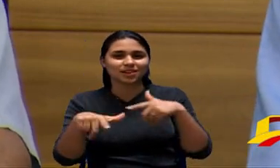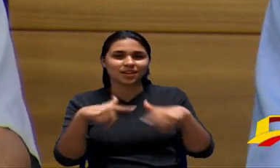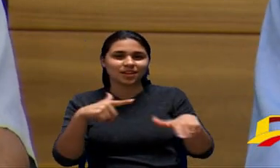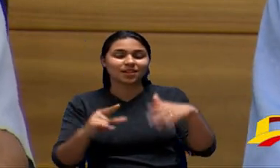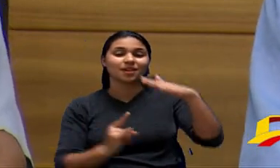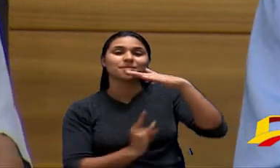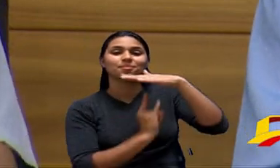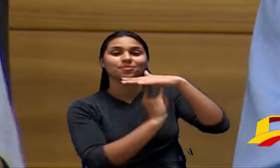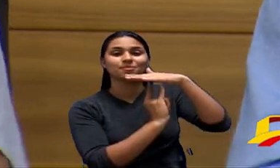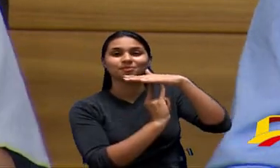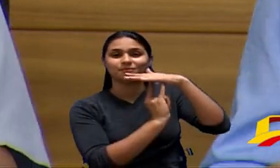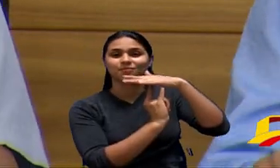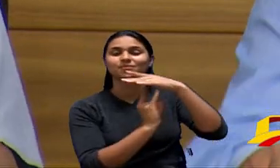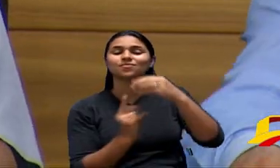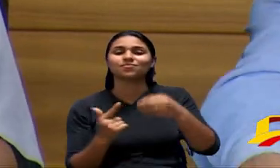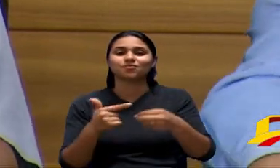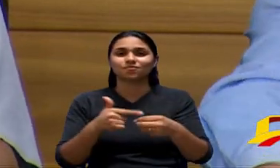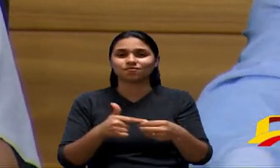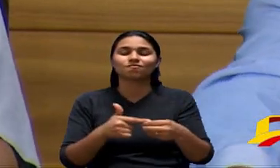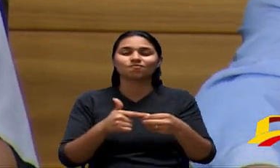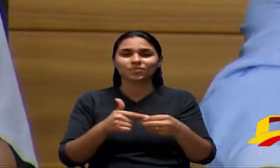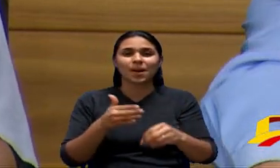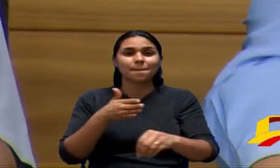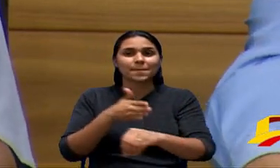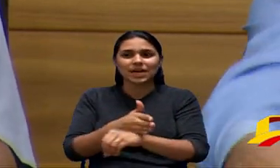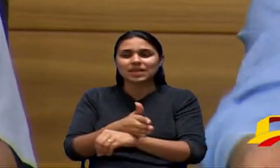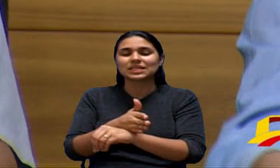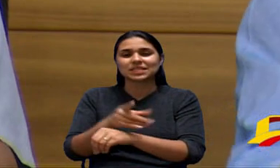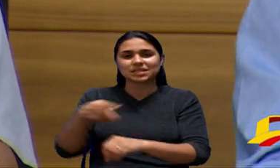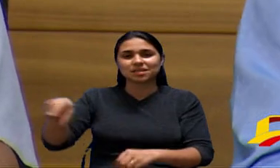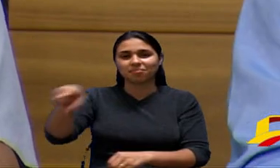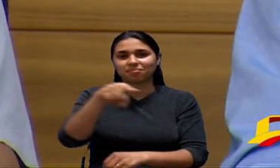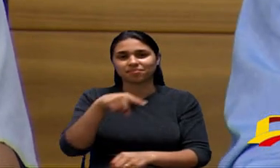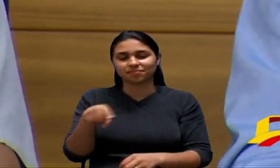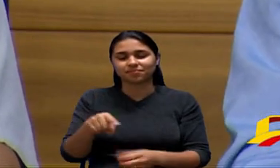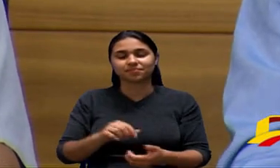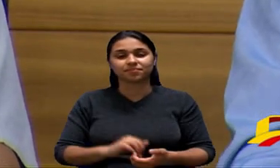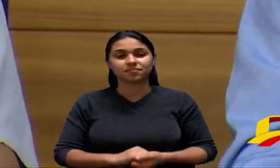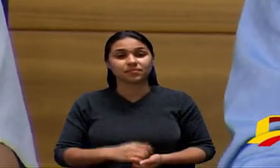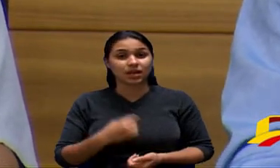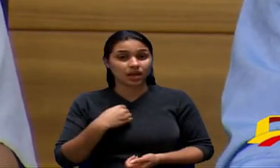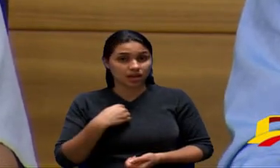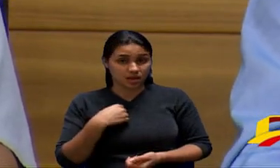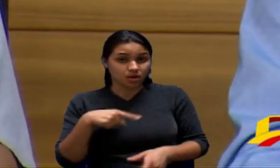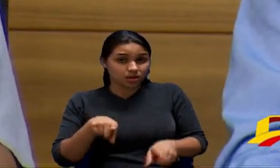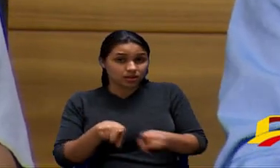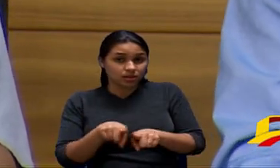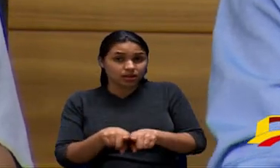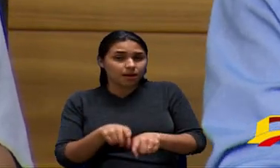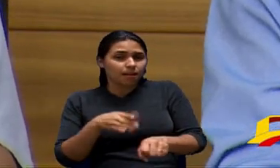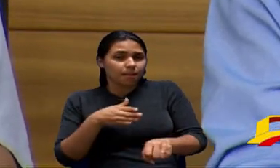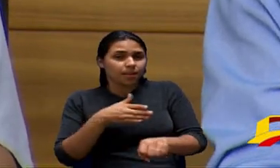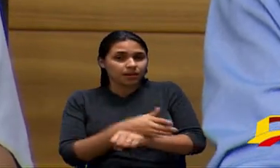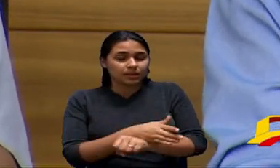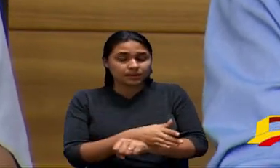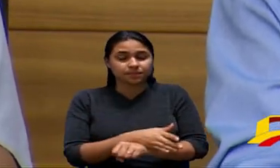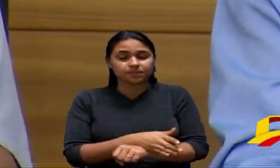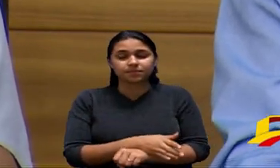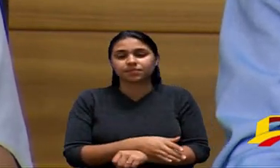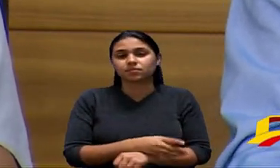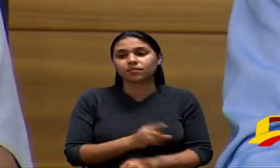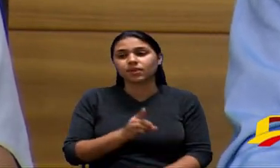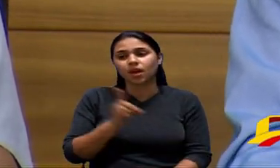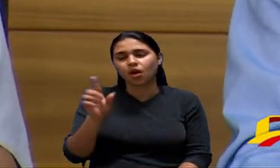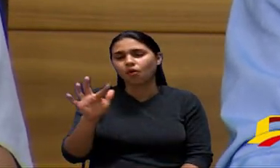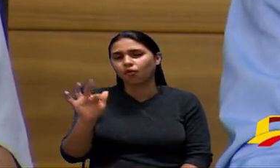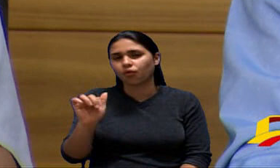então de parabéns mas eu estou participando também vereador Cícero João dessa sessão como o Fábio falou e eu não citei na